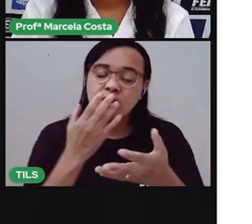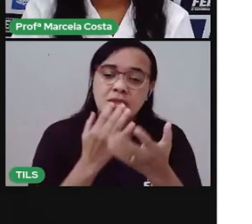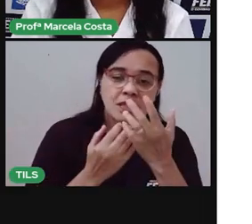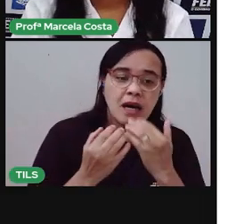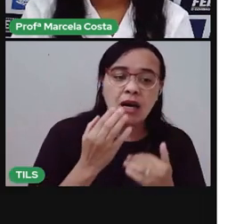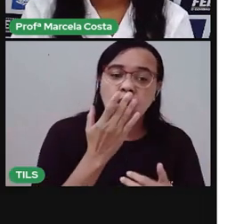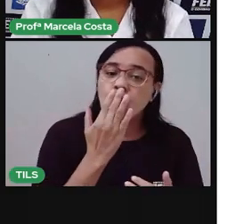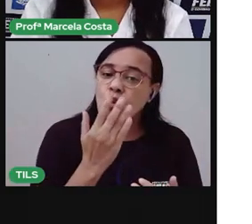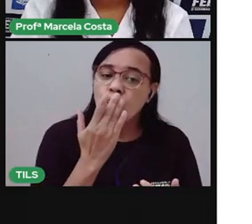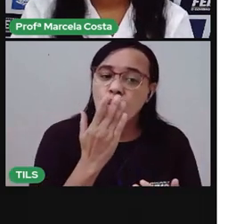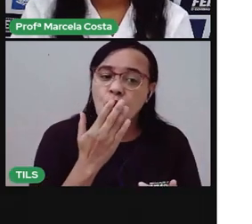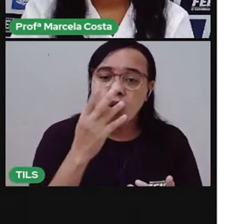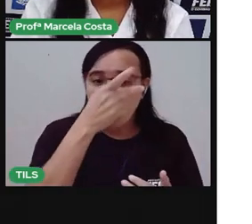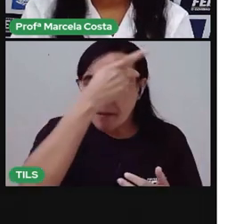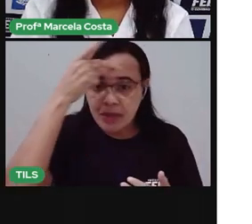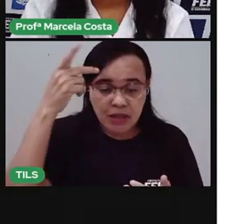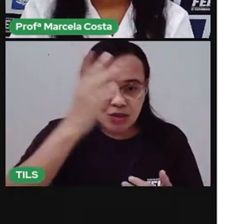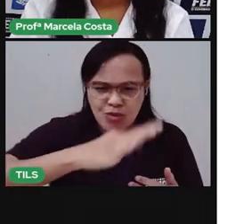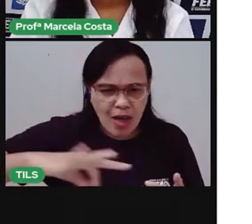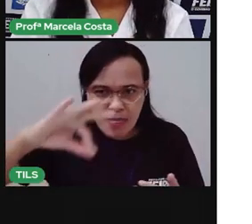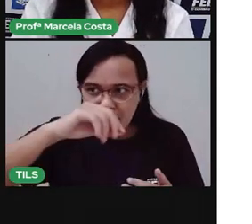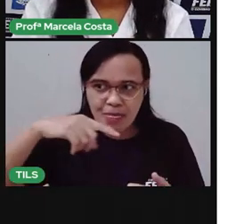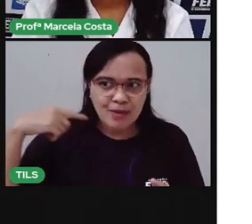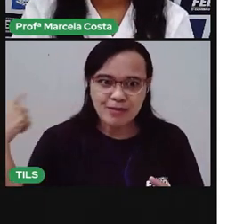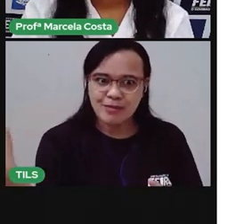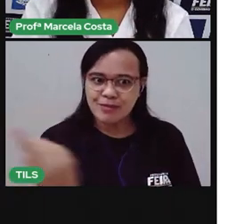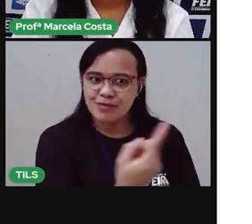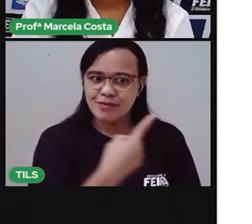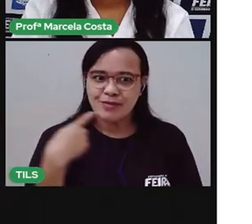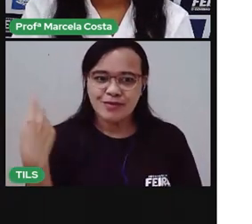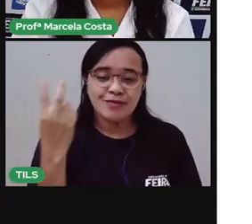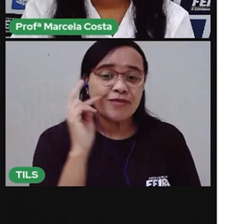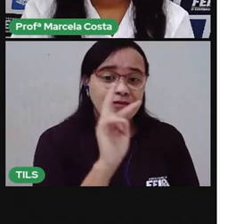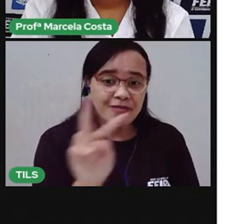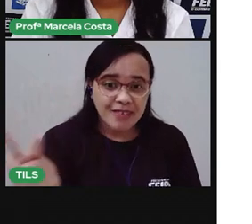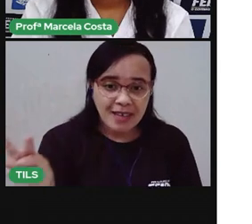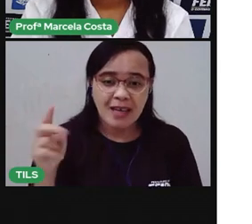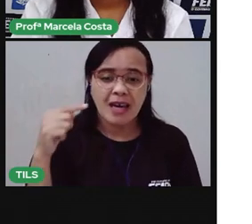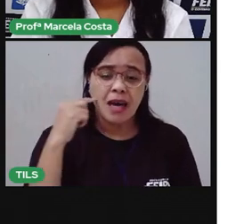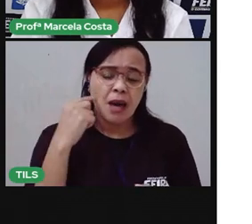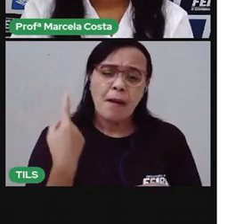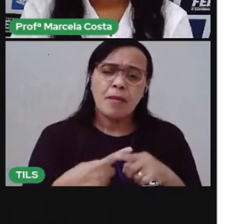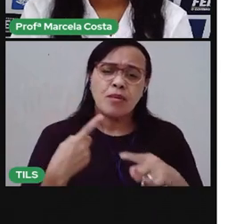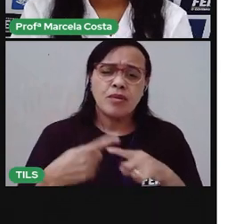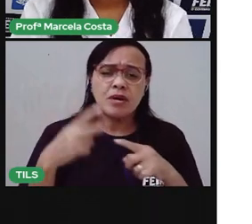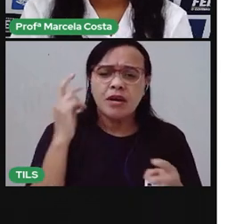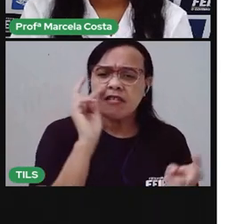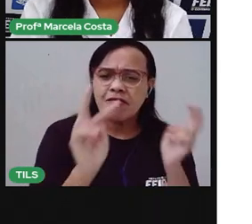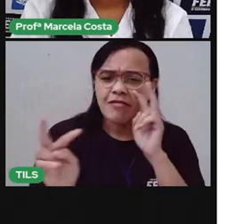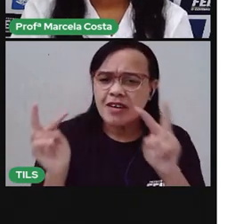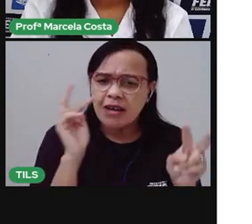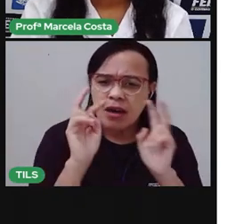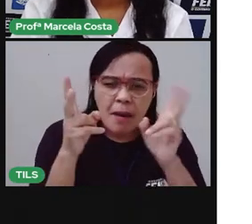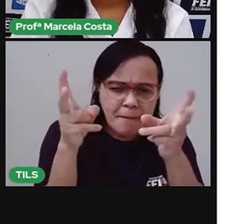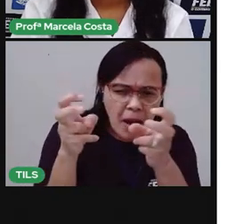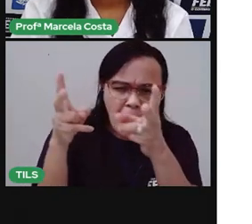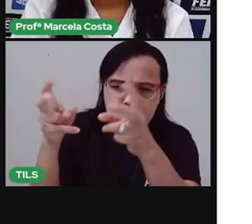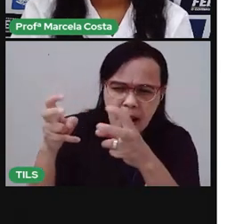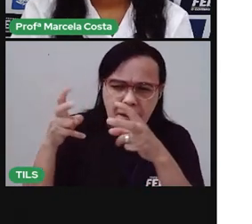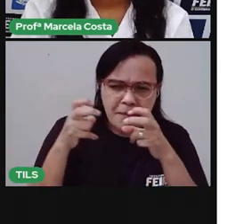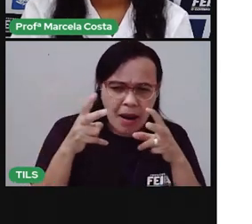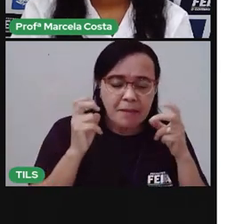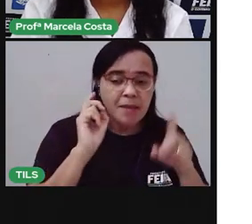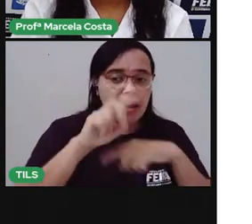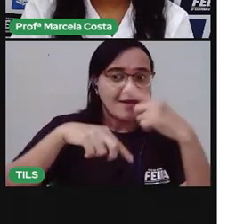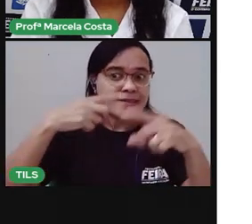e tudo o que nos rodeia. Os olhos são os órgãos responsáveis pela visão, captando e enviando imagens para o